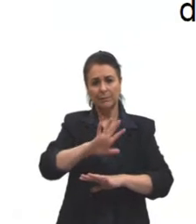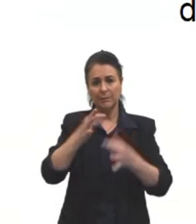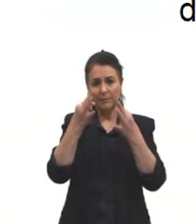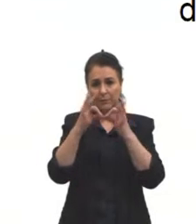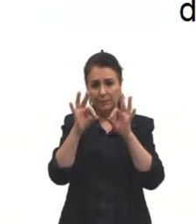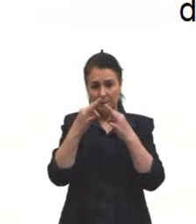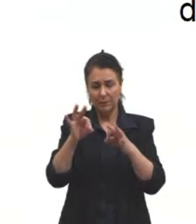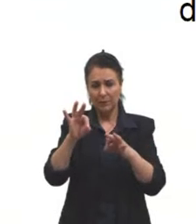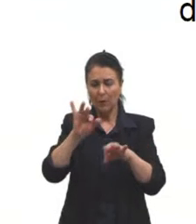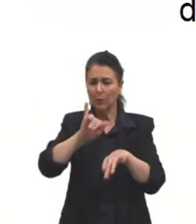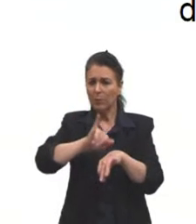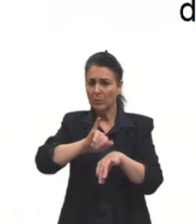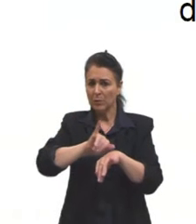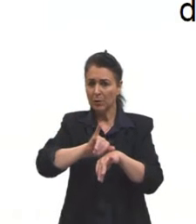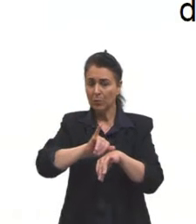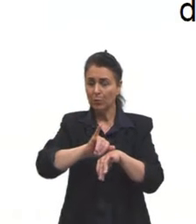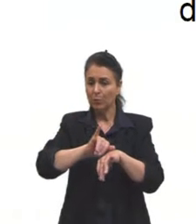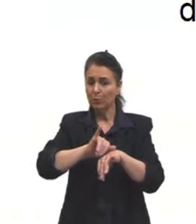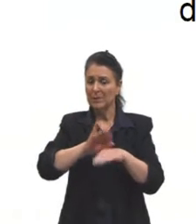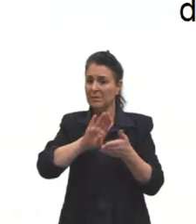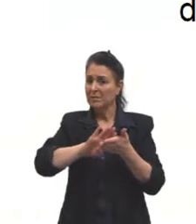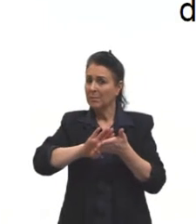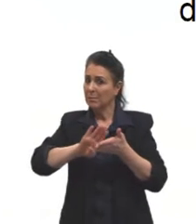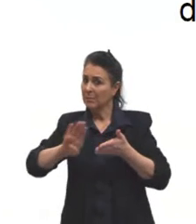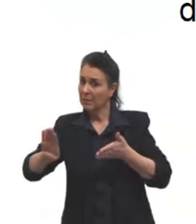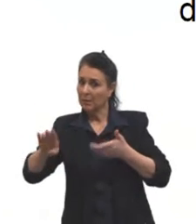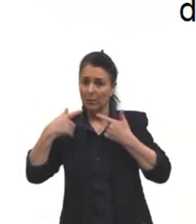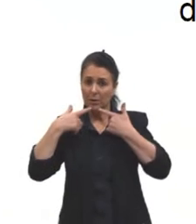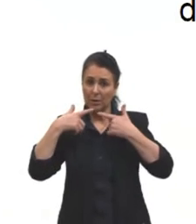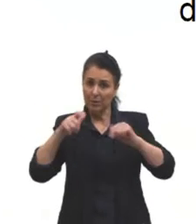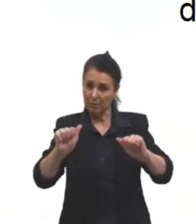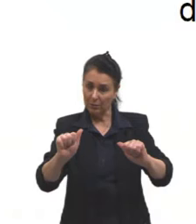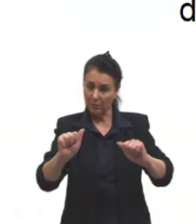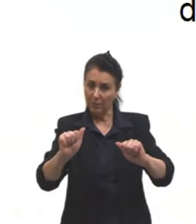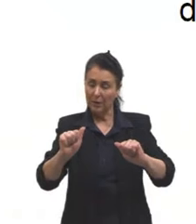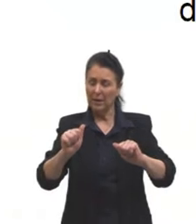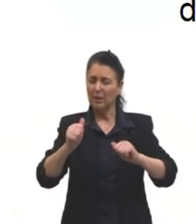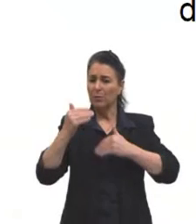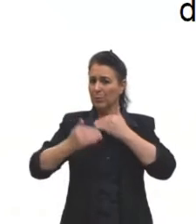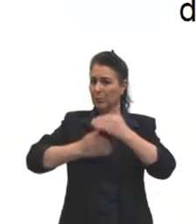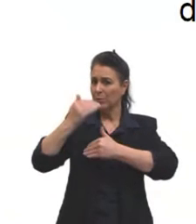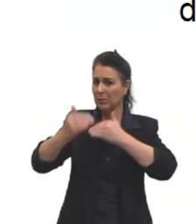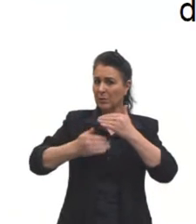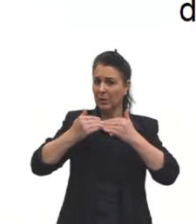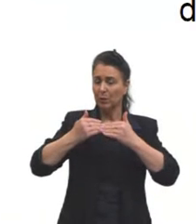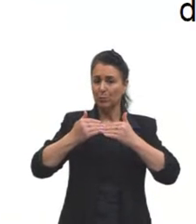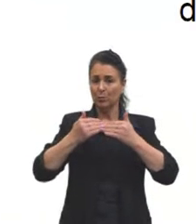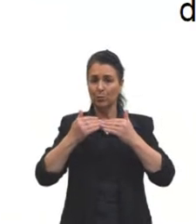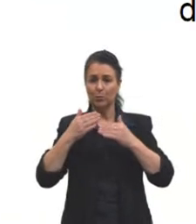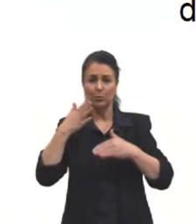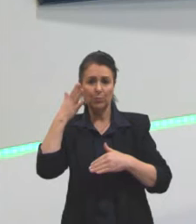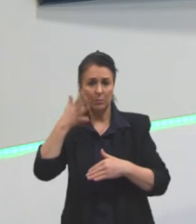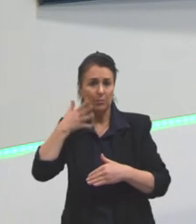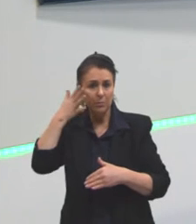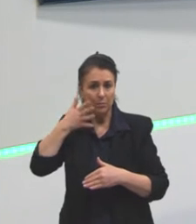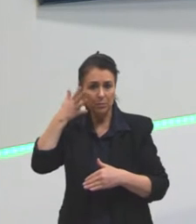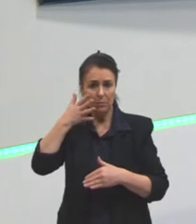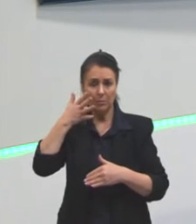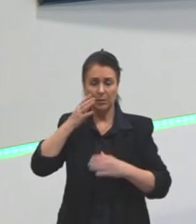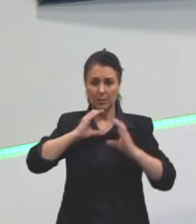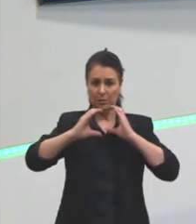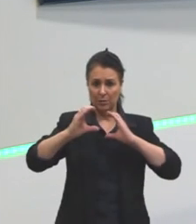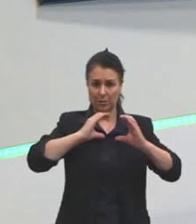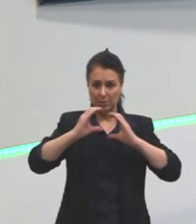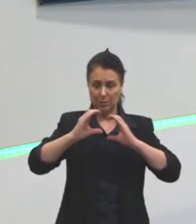parte da língua, como se ela não pertencesse ao processo discursivo e comunicativo. Ou seja, as